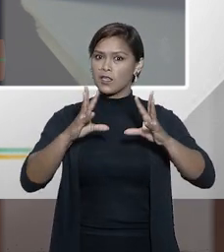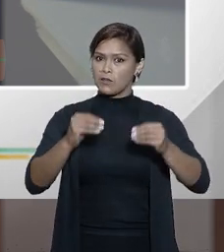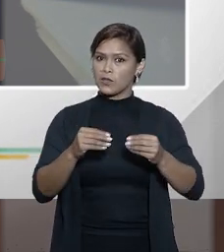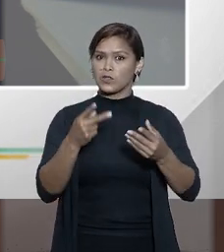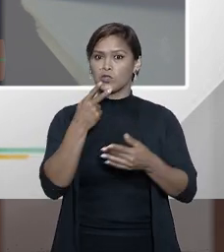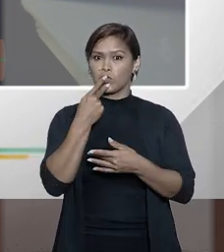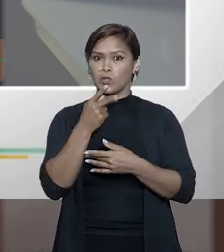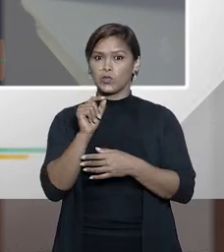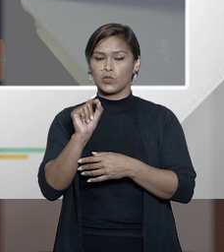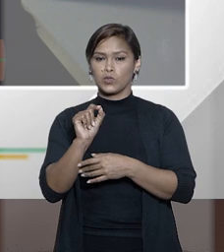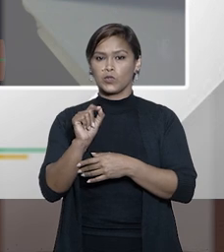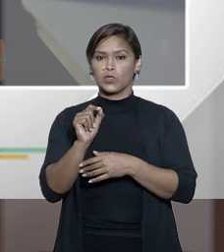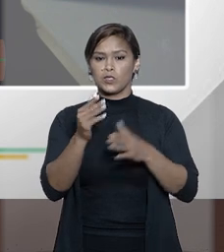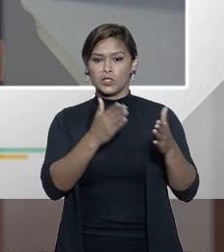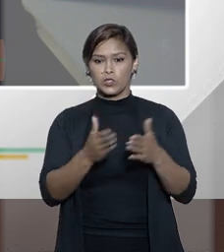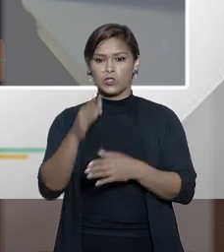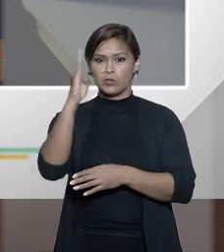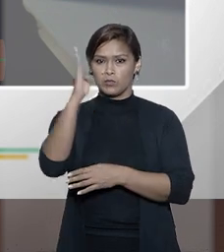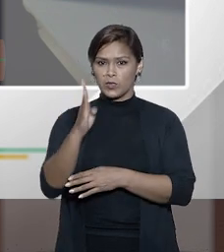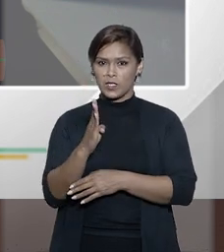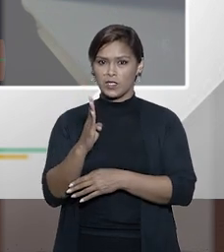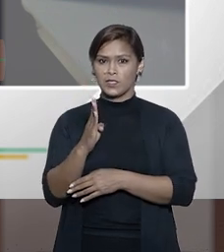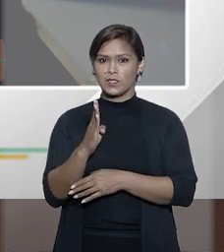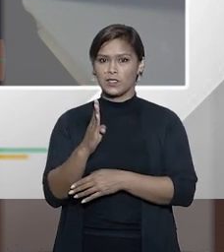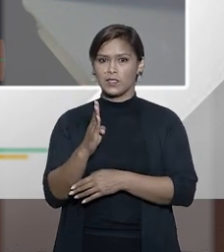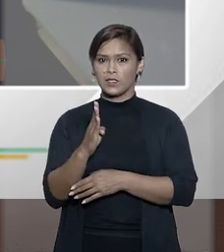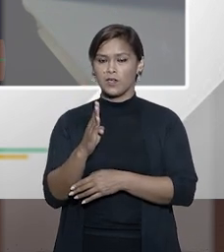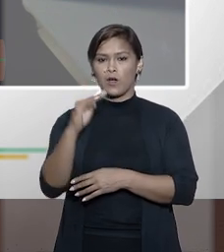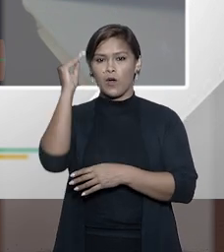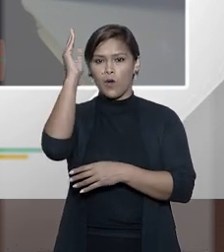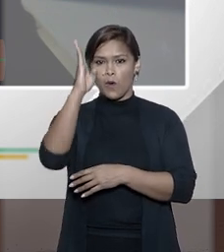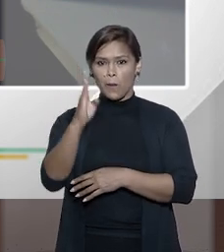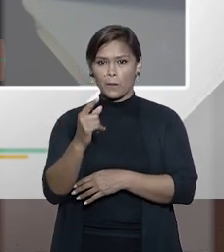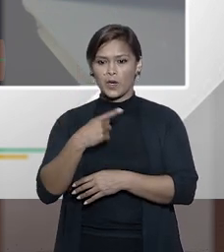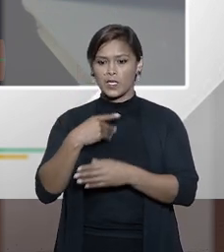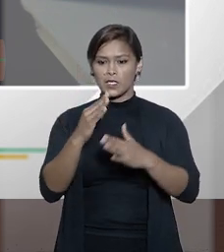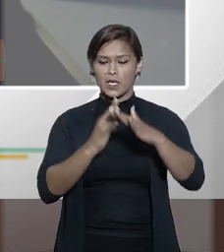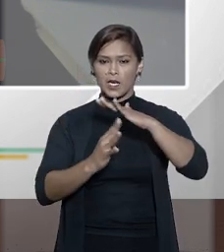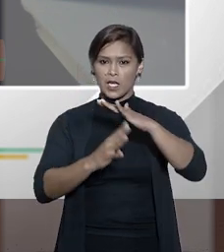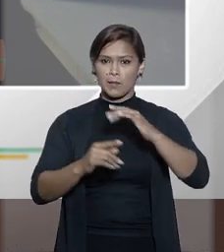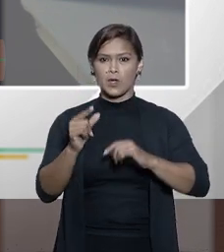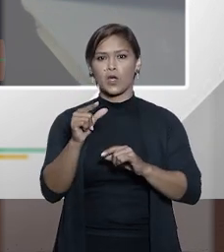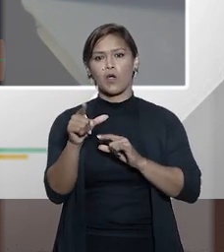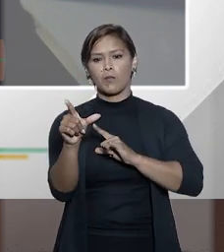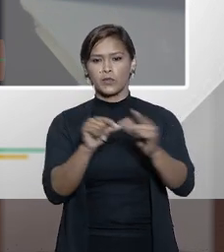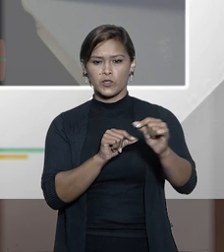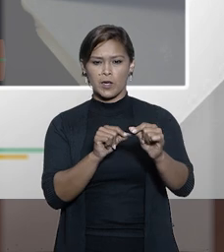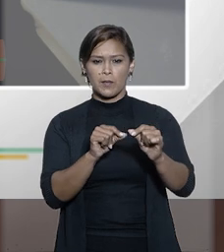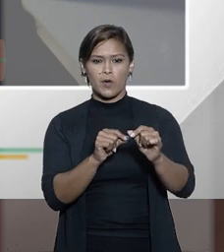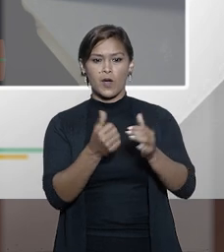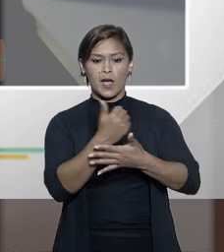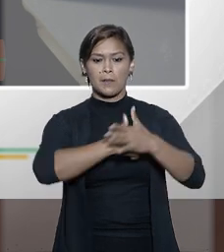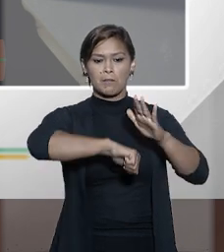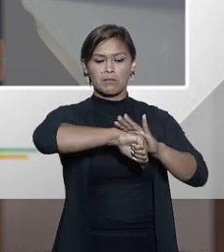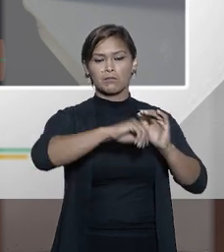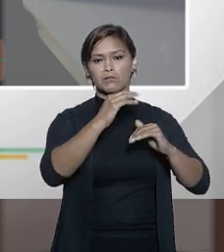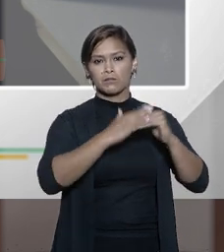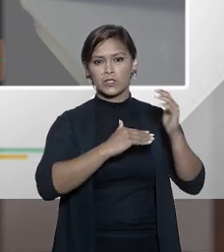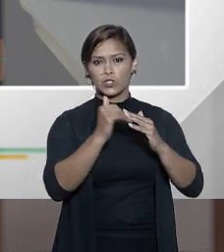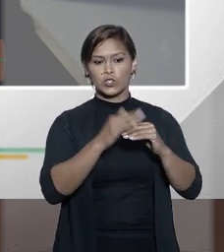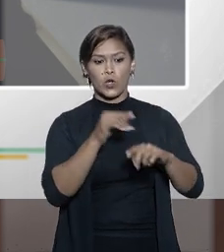todo mundo é o caso de um brasileiro seja um dekaseg um brasileiro que emigrou para o Japão e aí cometeu um crime lá